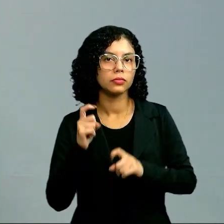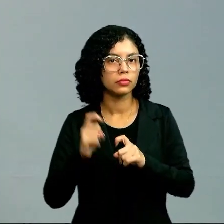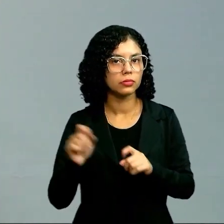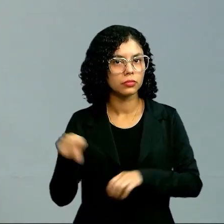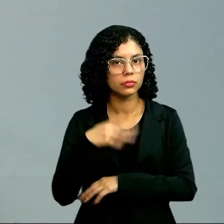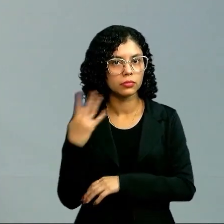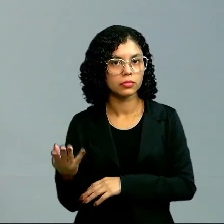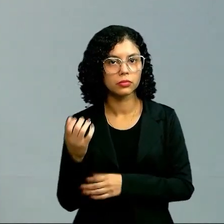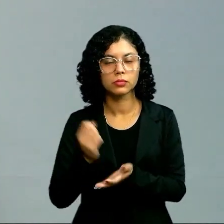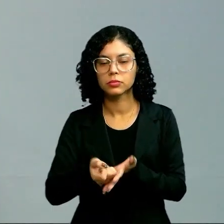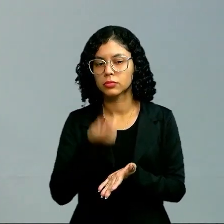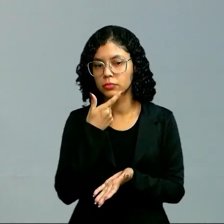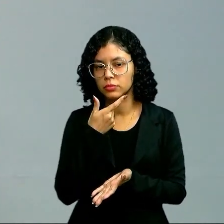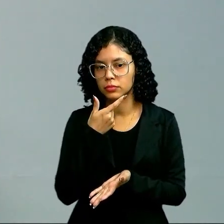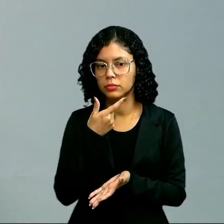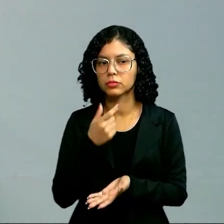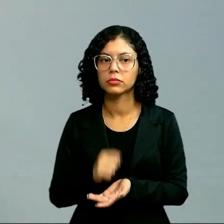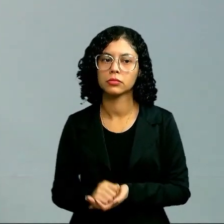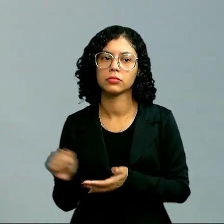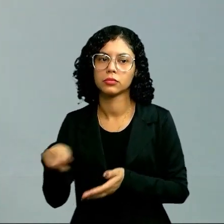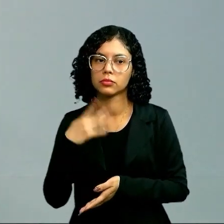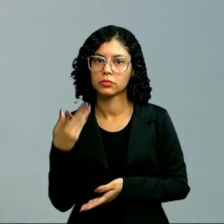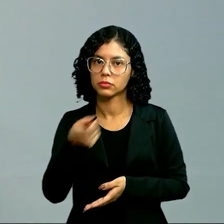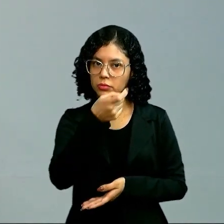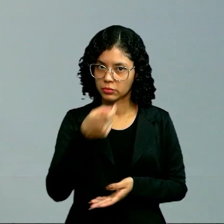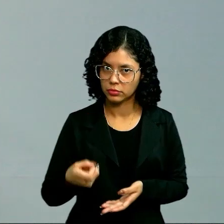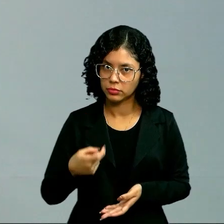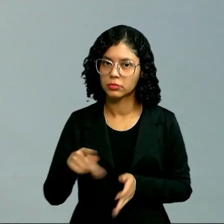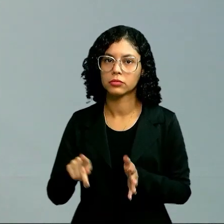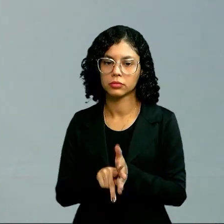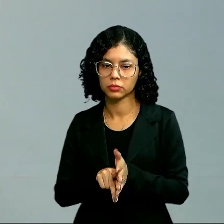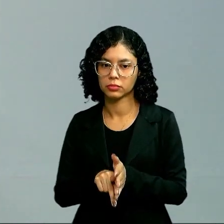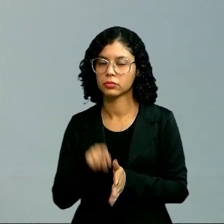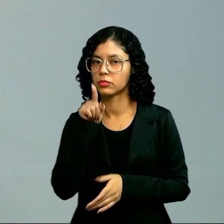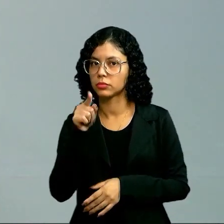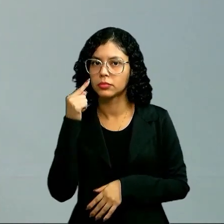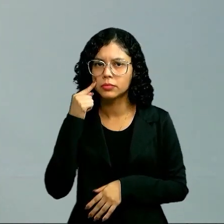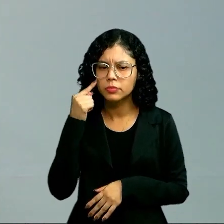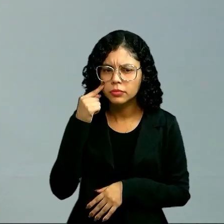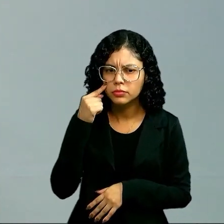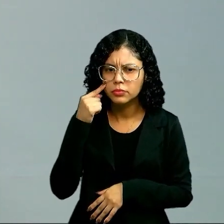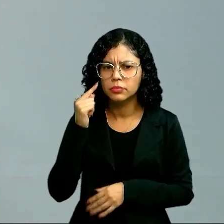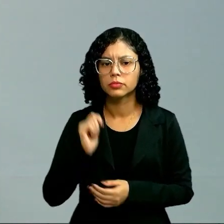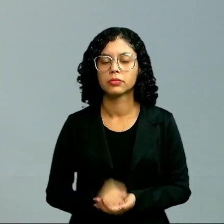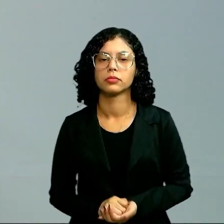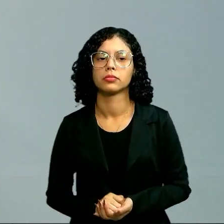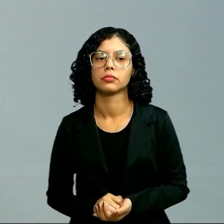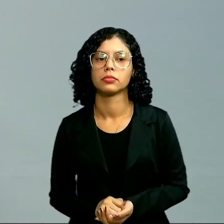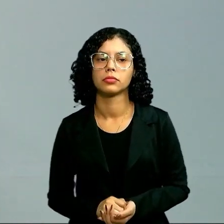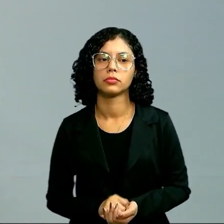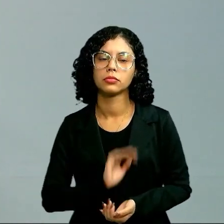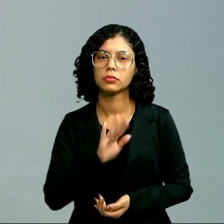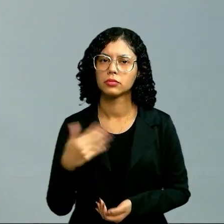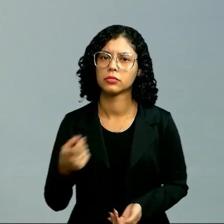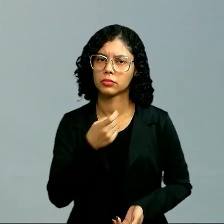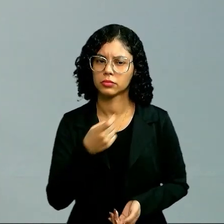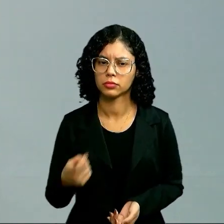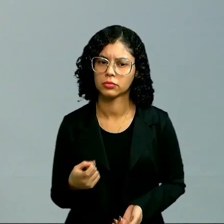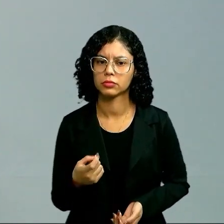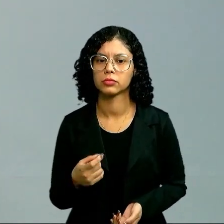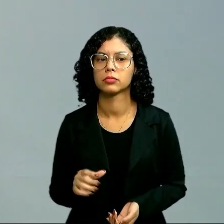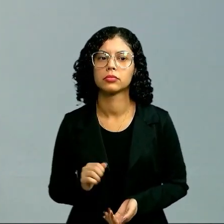dar uma quantidade de gotas. Tem aquela quantidade X. Aí você imagina. Mas quantidade X